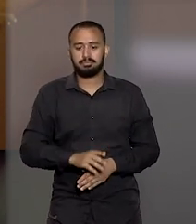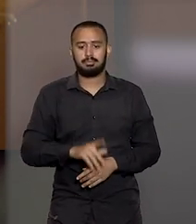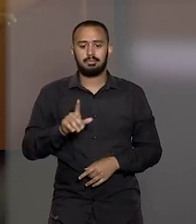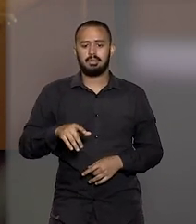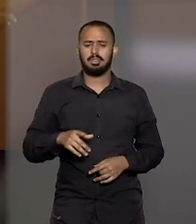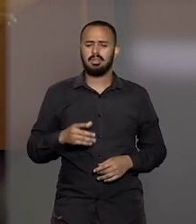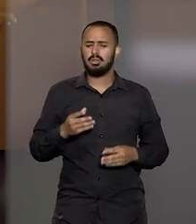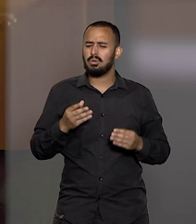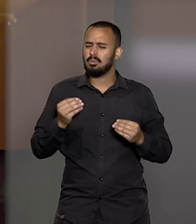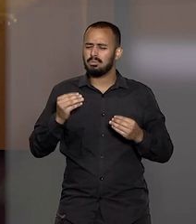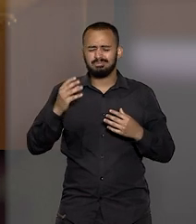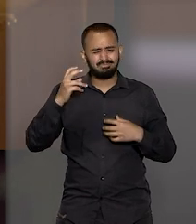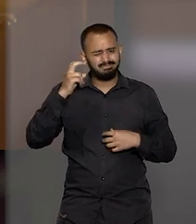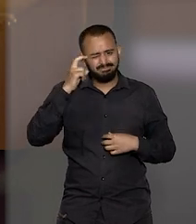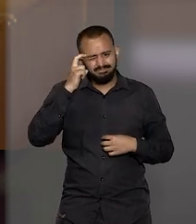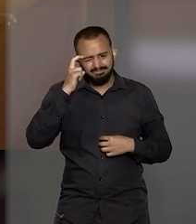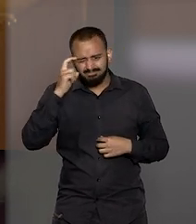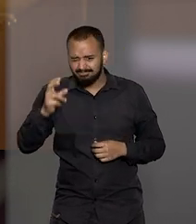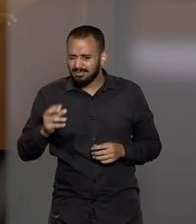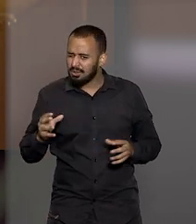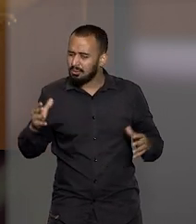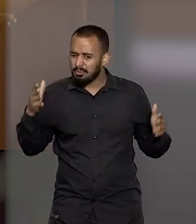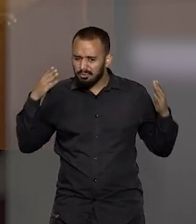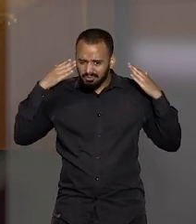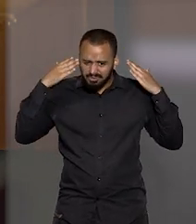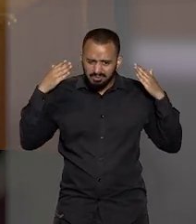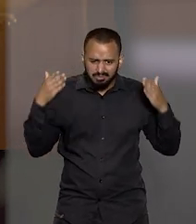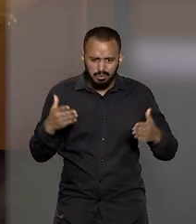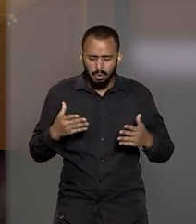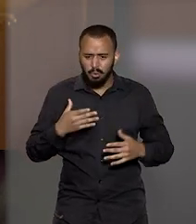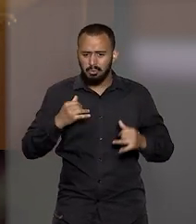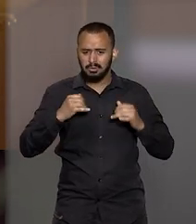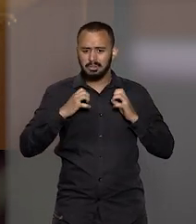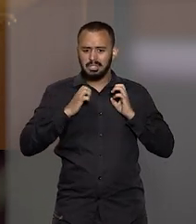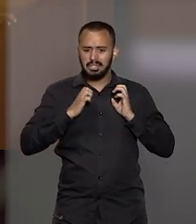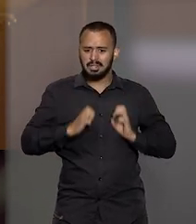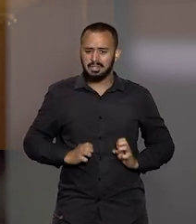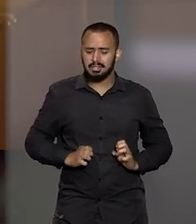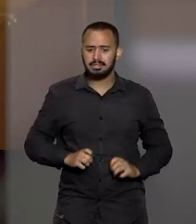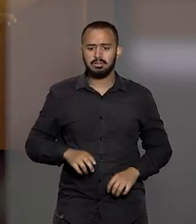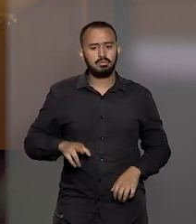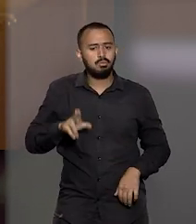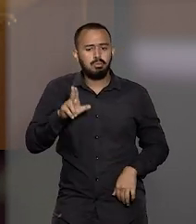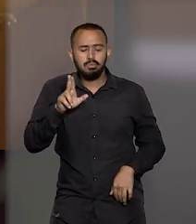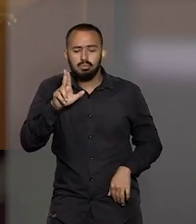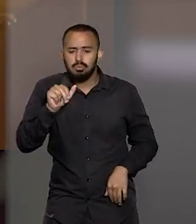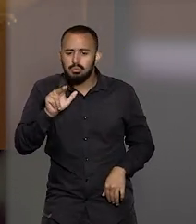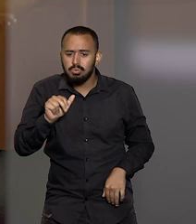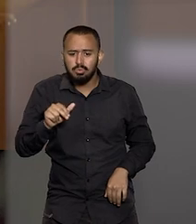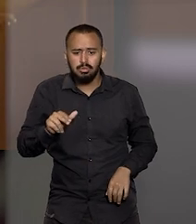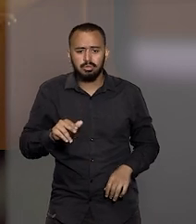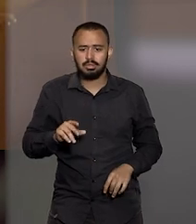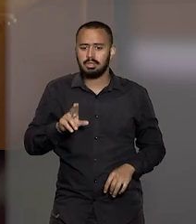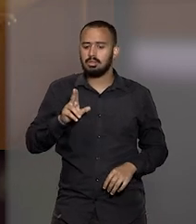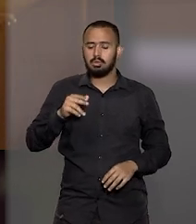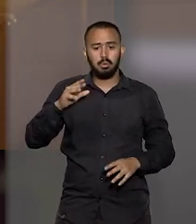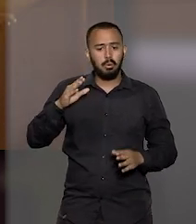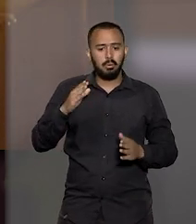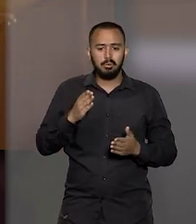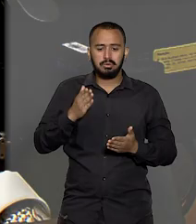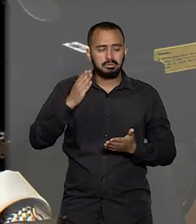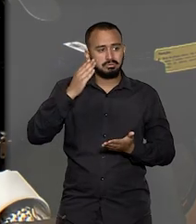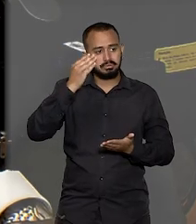super culto, competente, íntegro e que nunca abria mão das suas